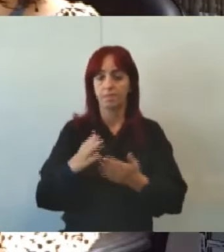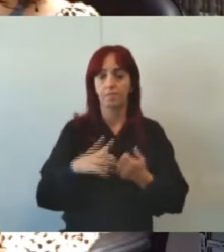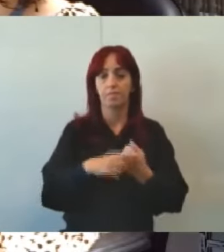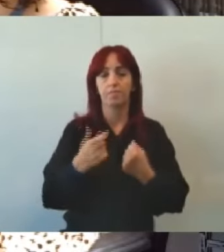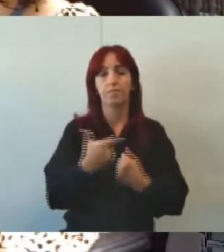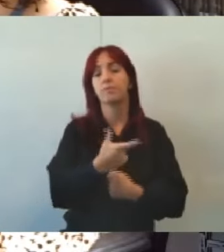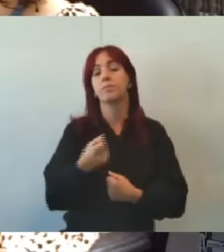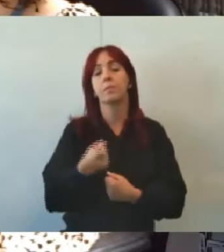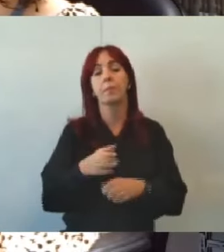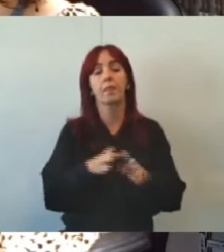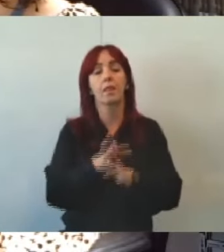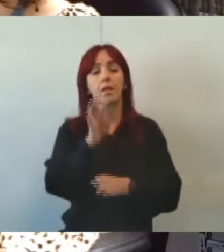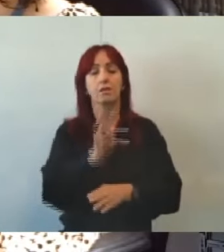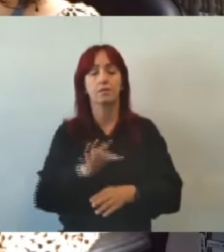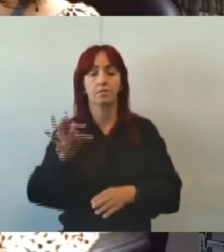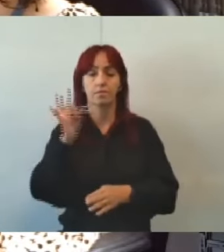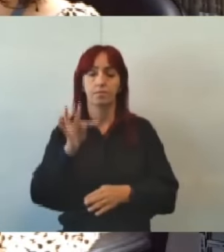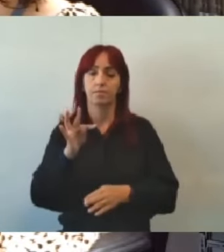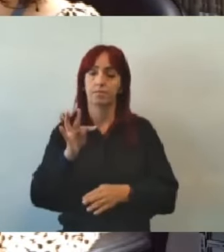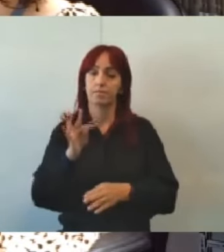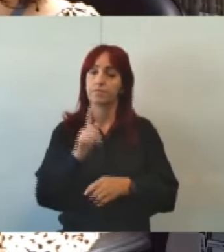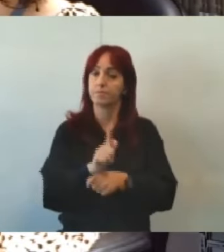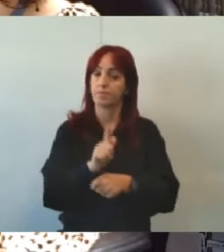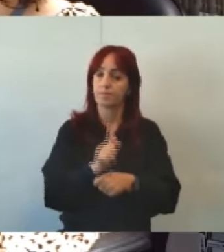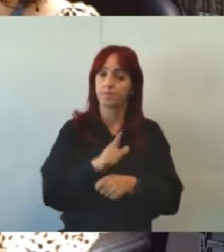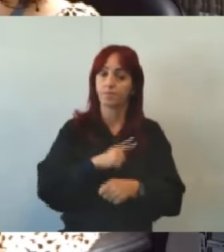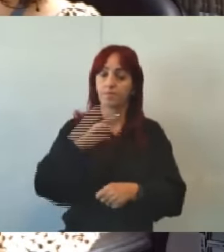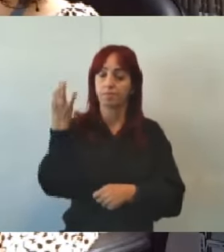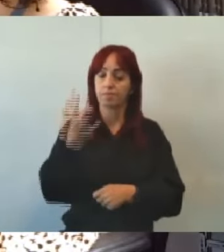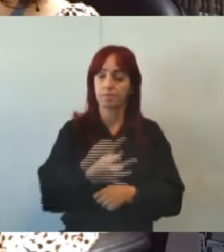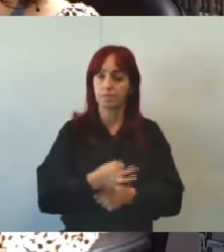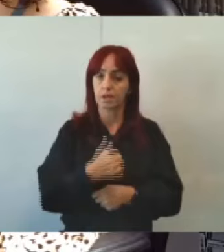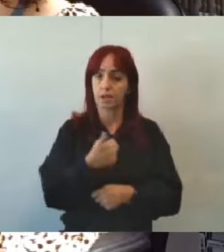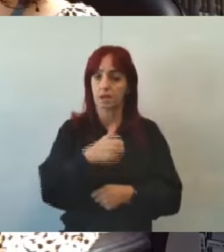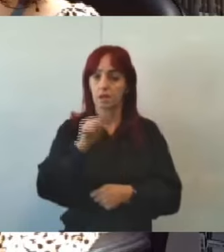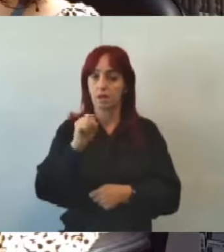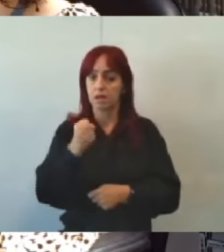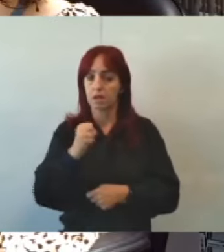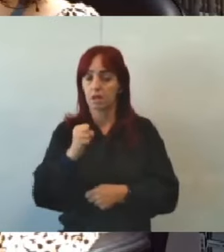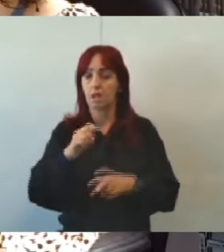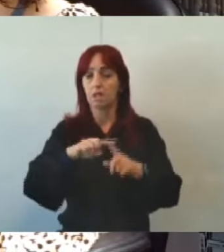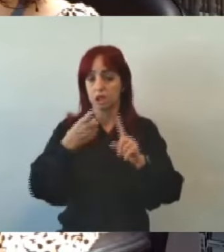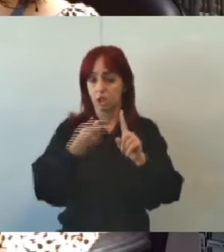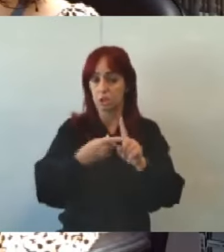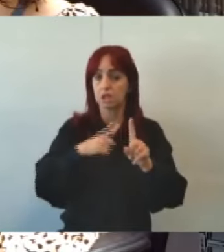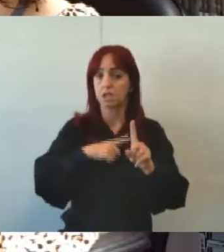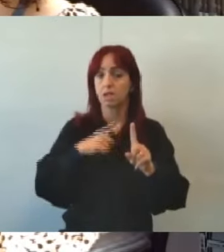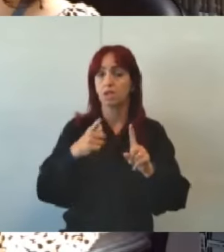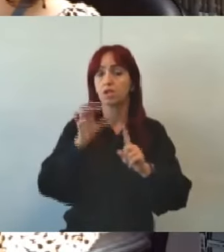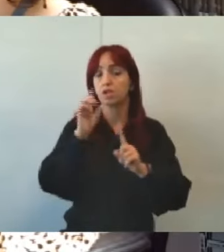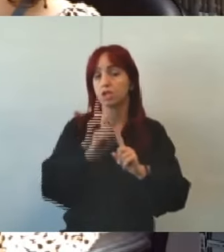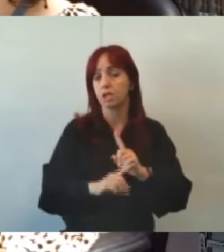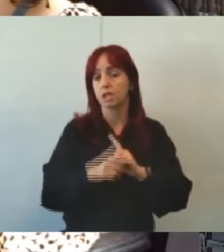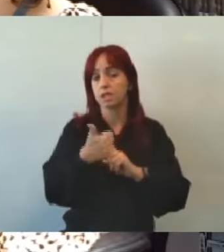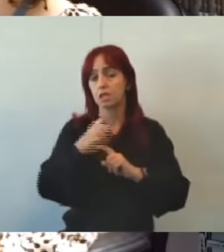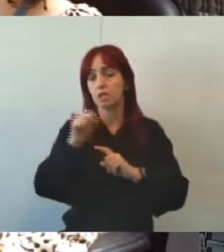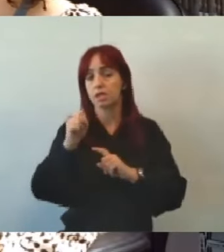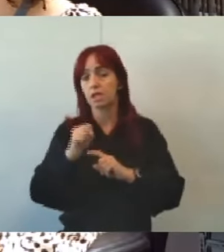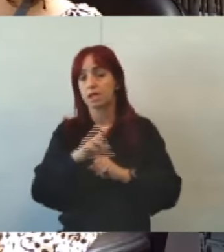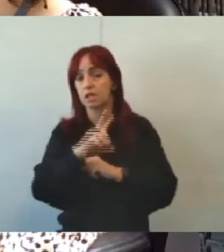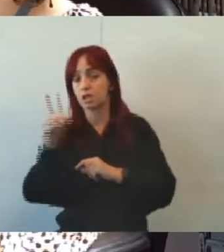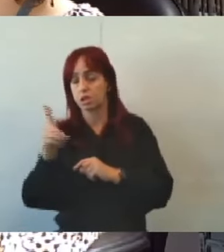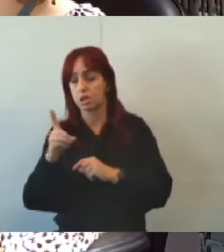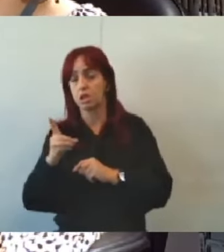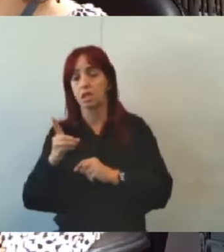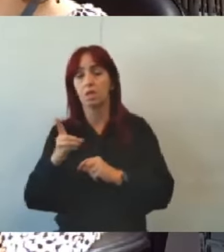conselheira tutelar gestante terá direito a 180 dias consecutivos de licença a partir do dia do parto ou a partir